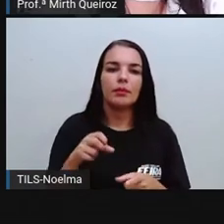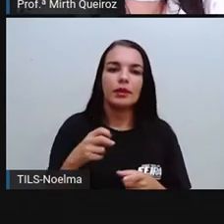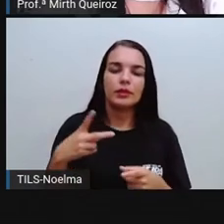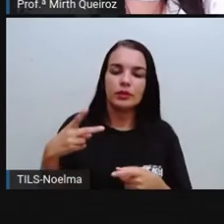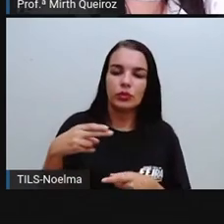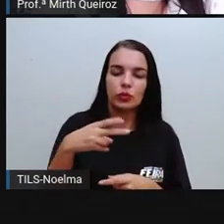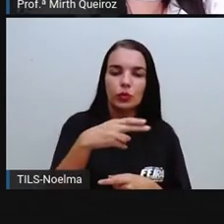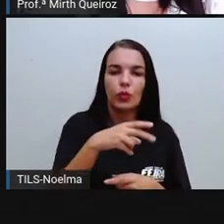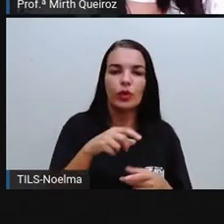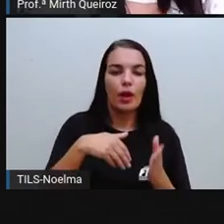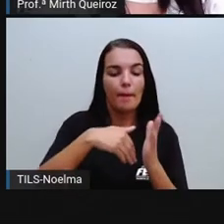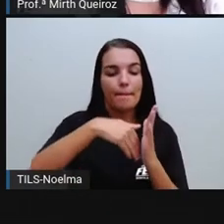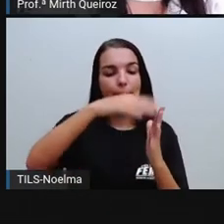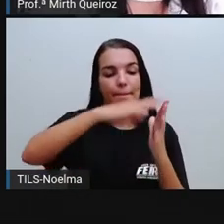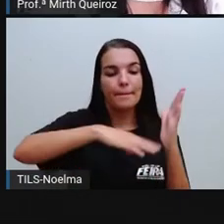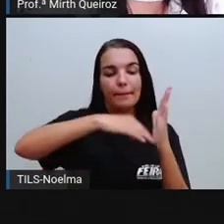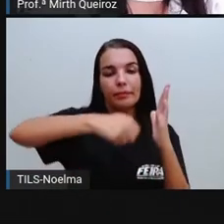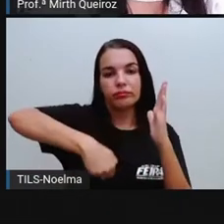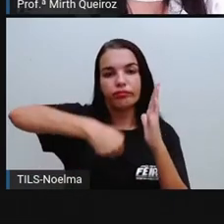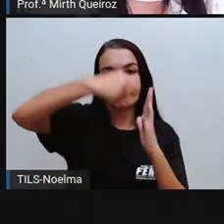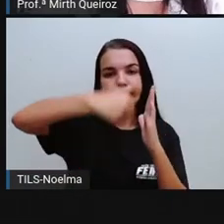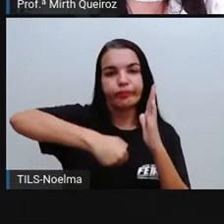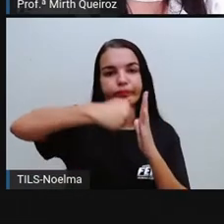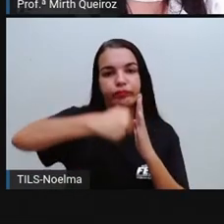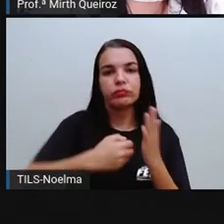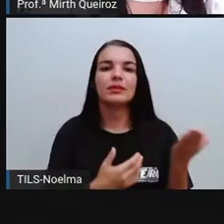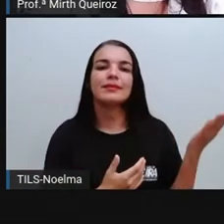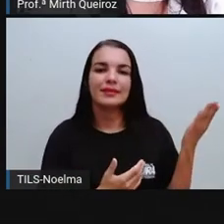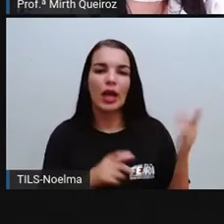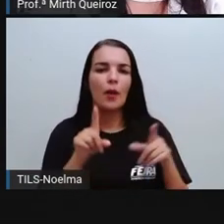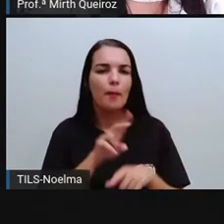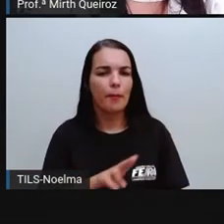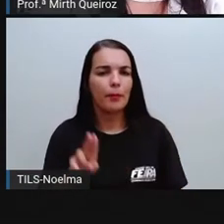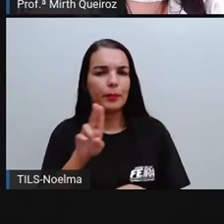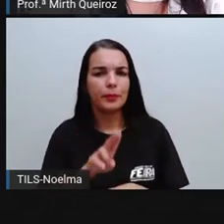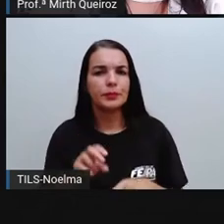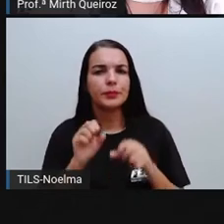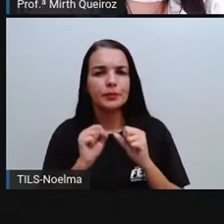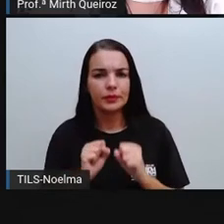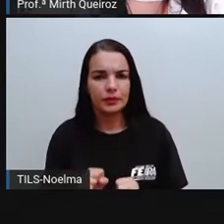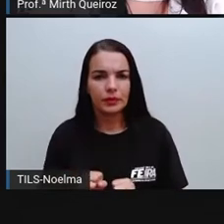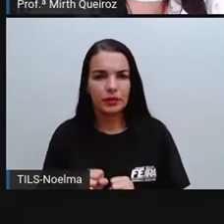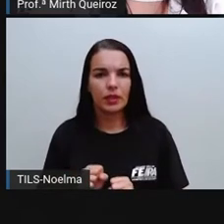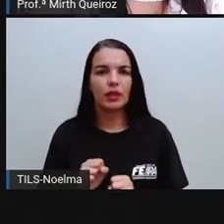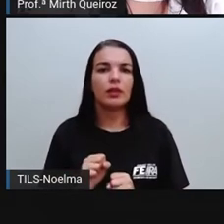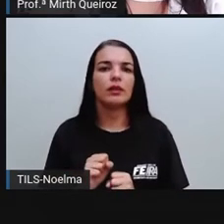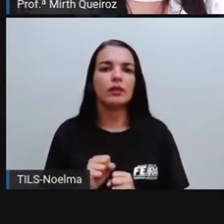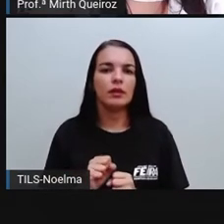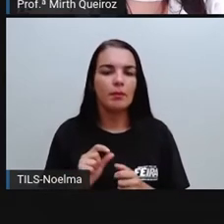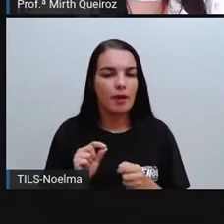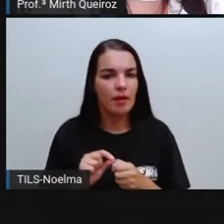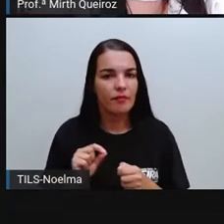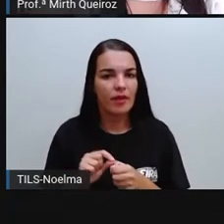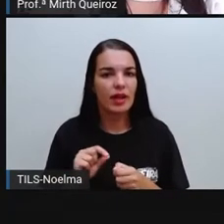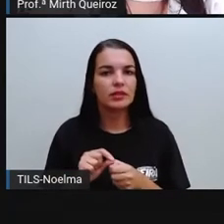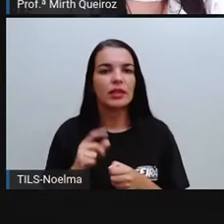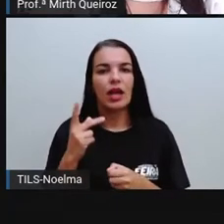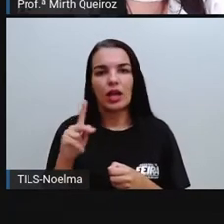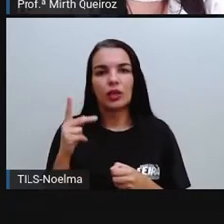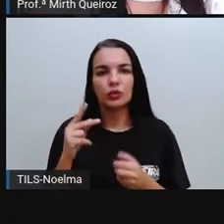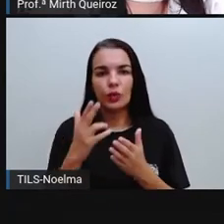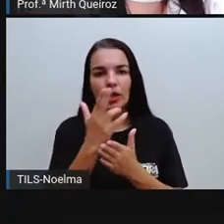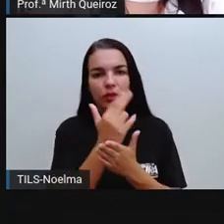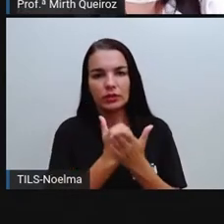rolo de tinta ou pincel. Esses são os materiais que vocês vão utilizar aí para fazer a